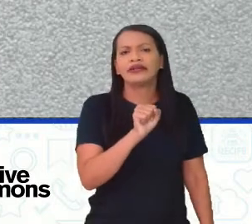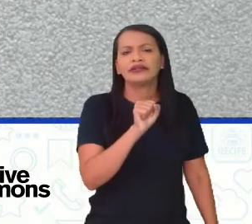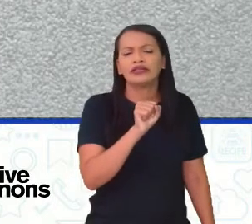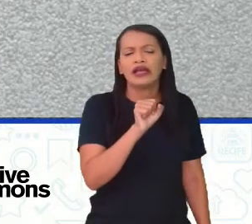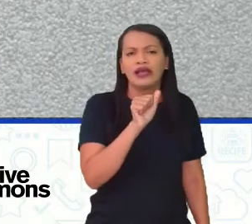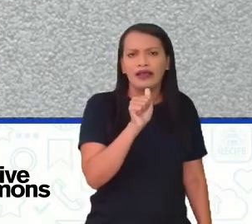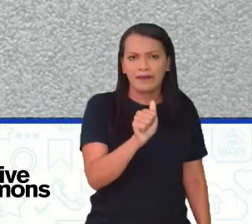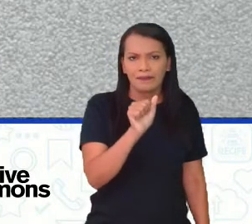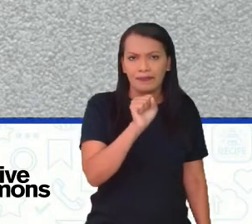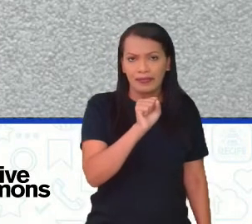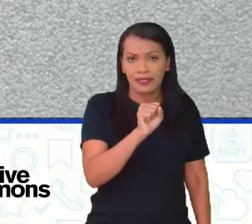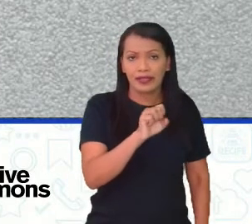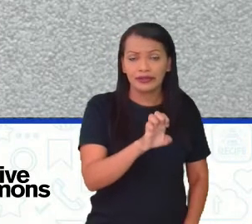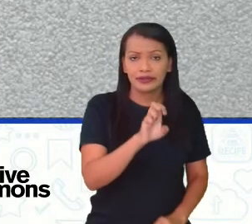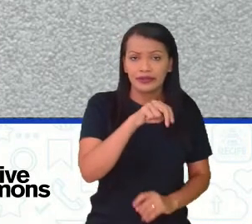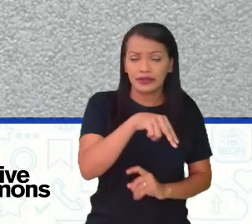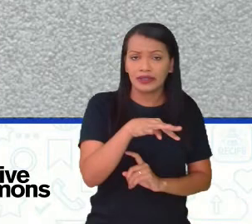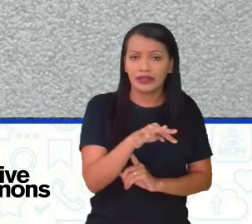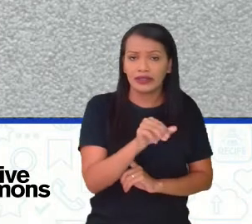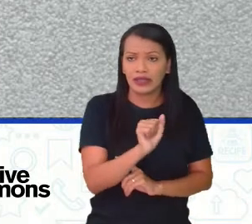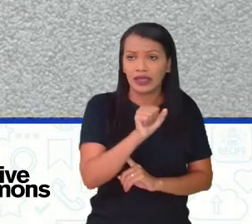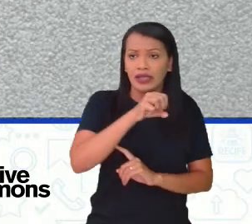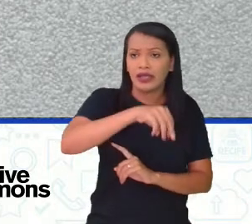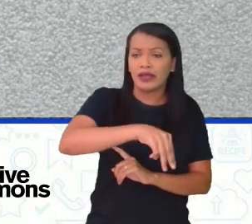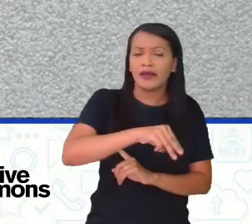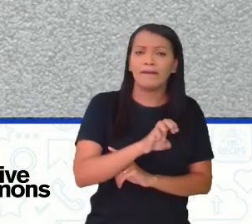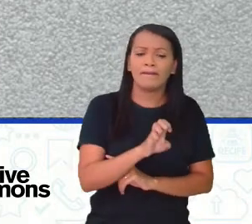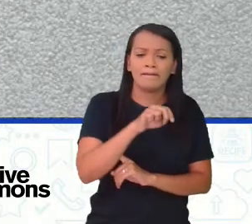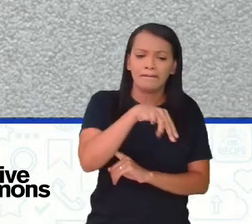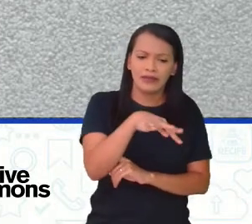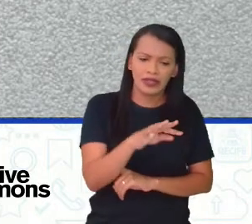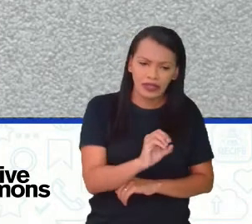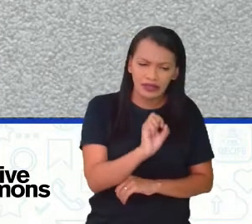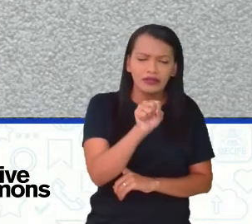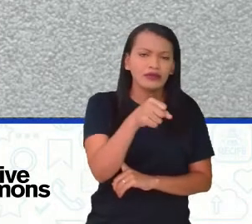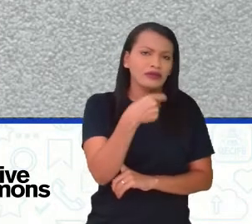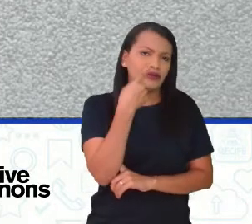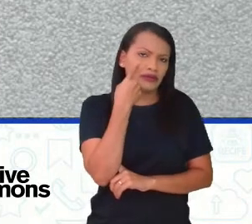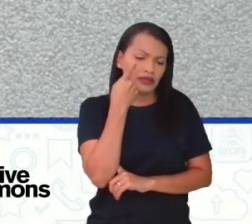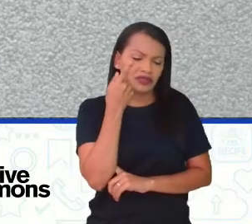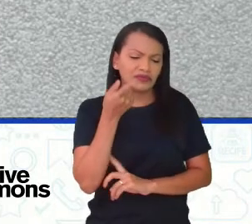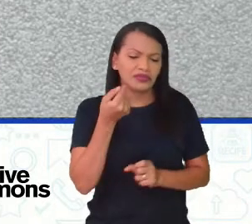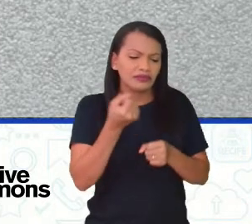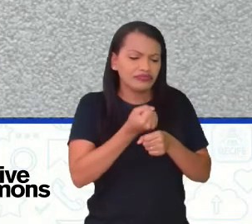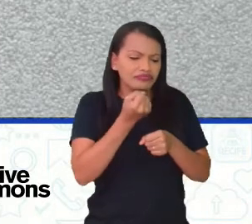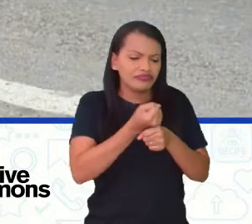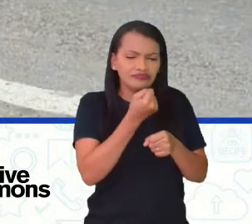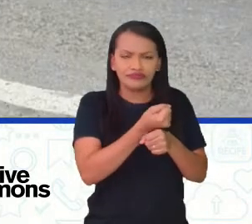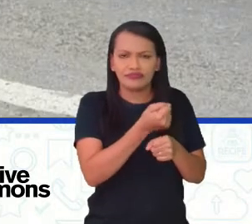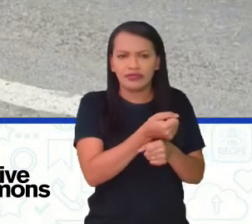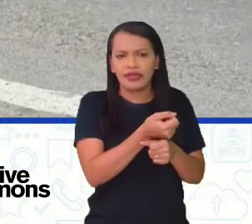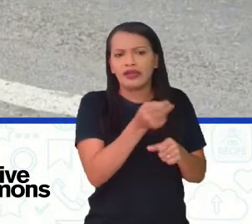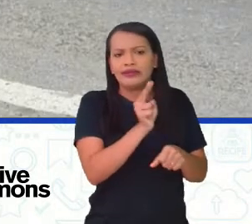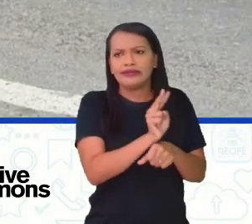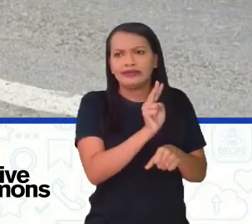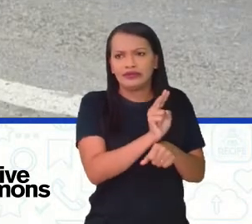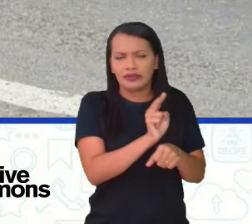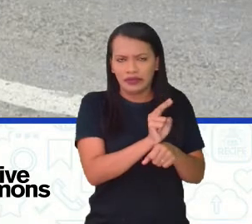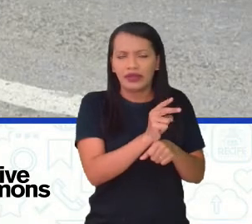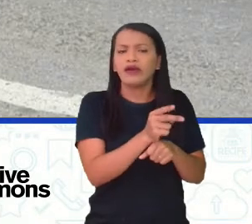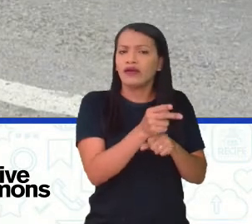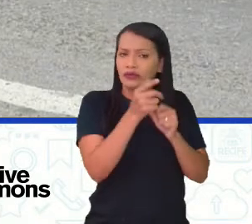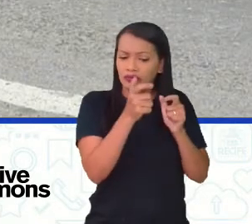tudo aquilo que o ser humano chega ali e constrói em cima de um ambiente natural, já vai se tornando ali